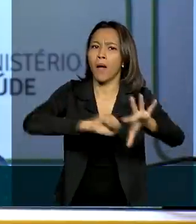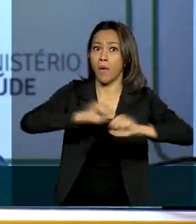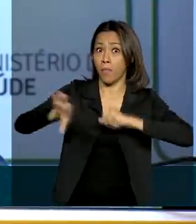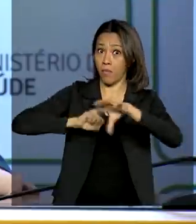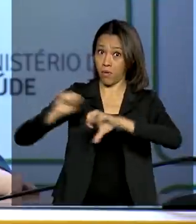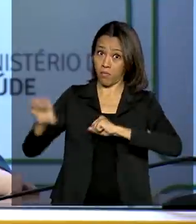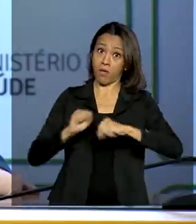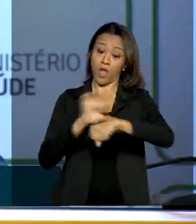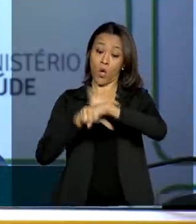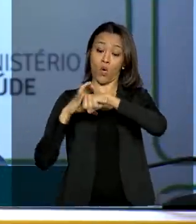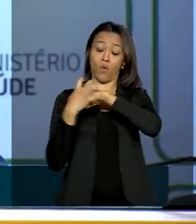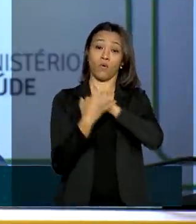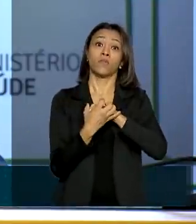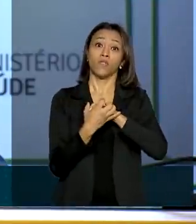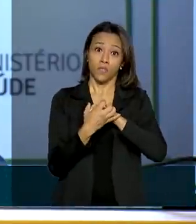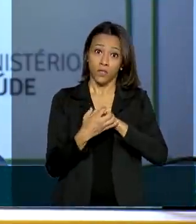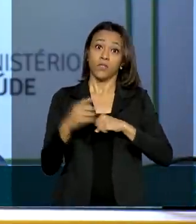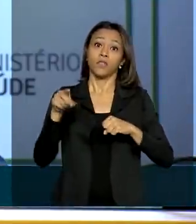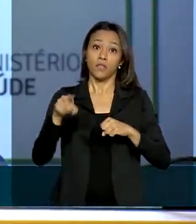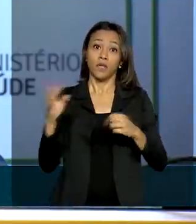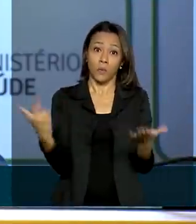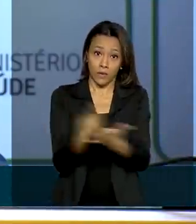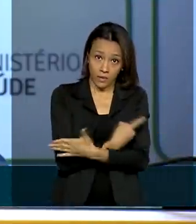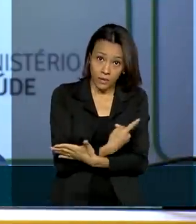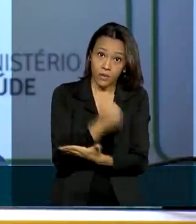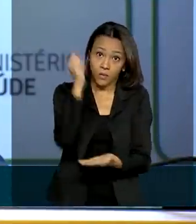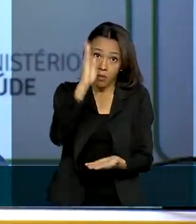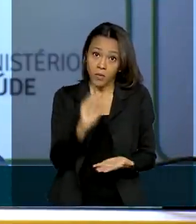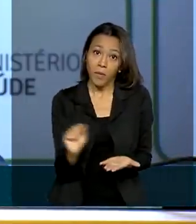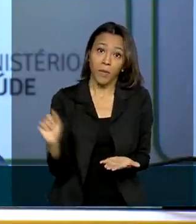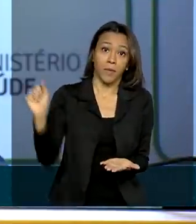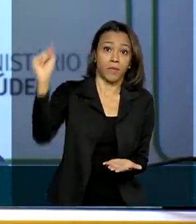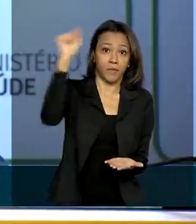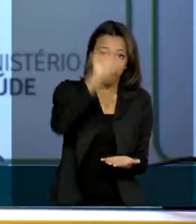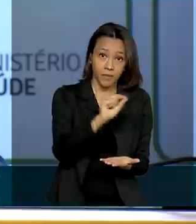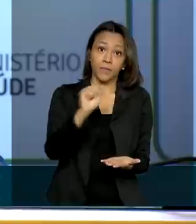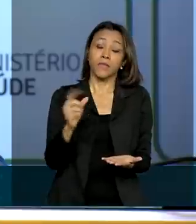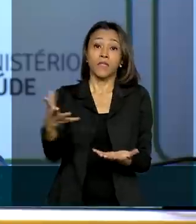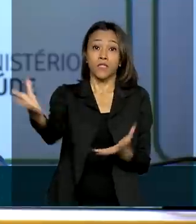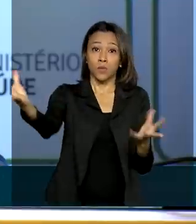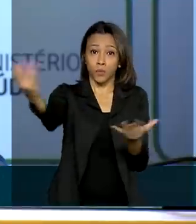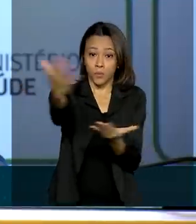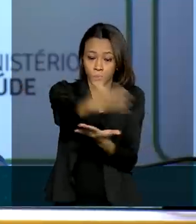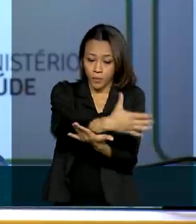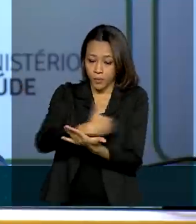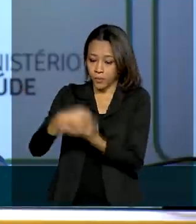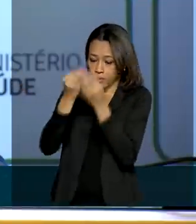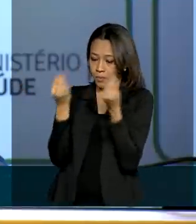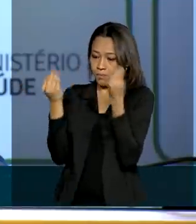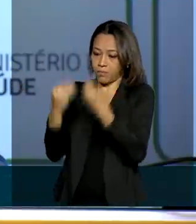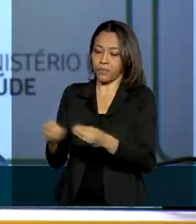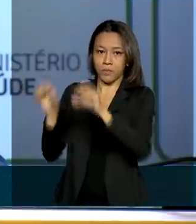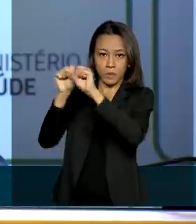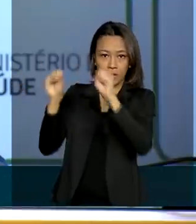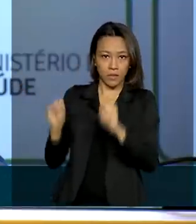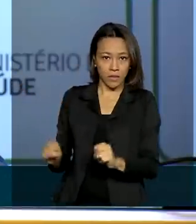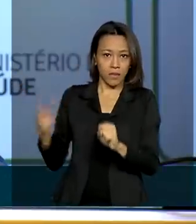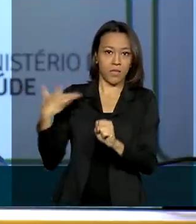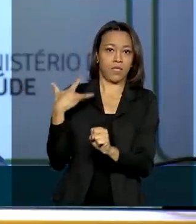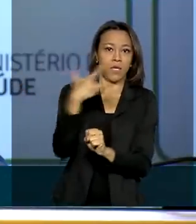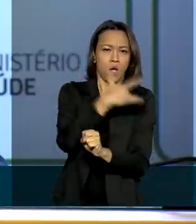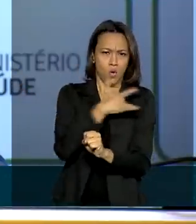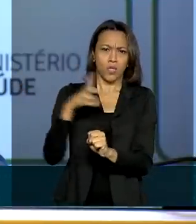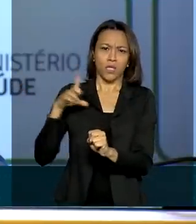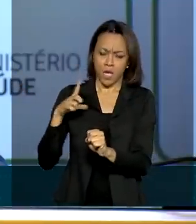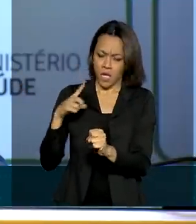ações de rastreamento e monitoramento de contatos dos casos de Covid-19 no sistema de informação do Ministério da Saúde. O ESUS notifica, conforme as